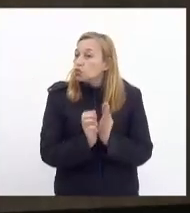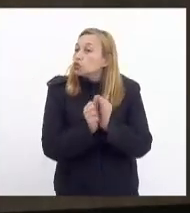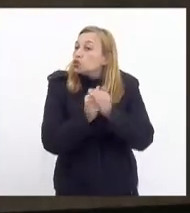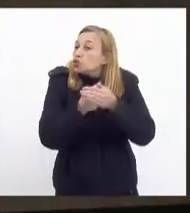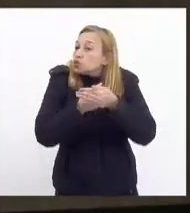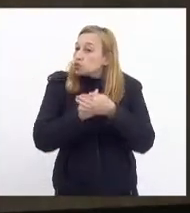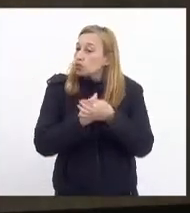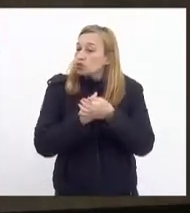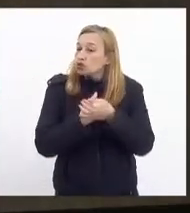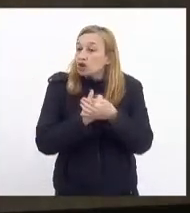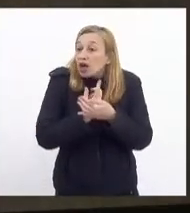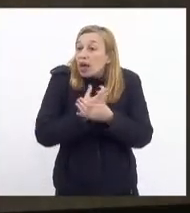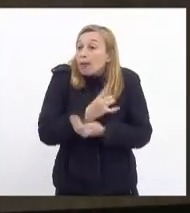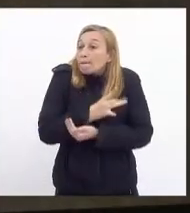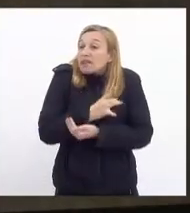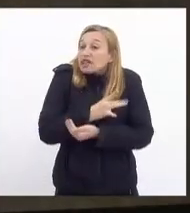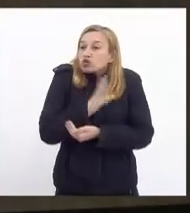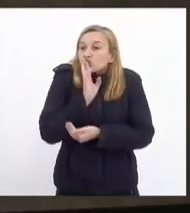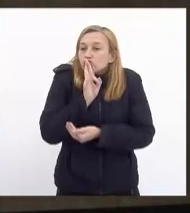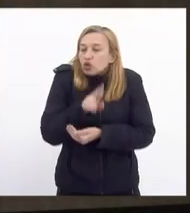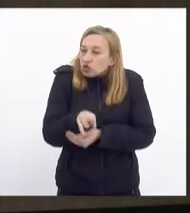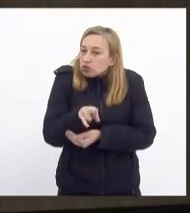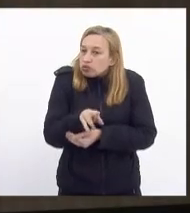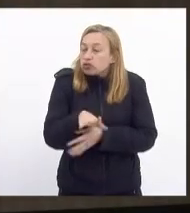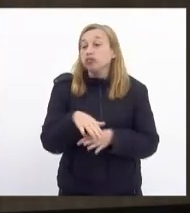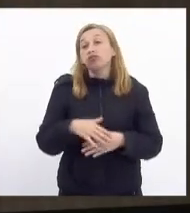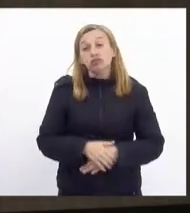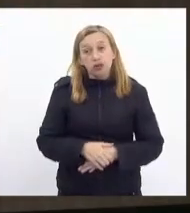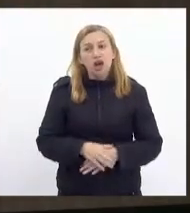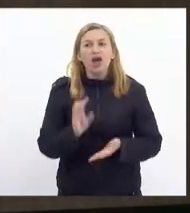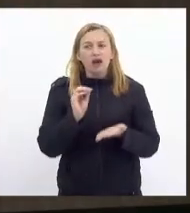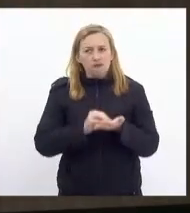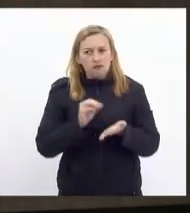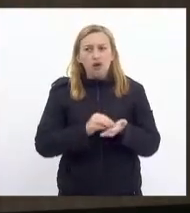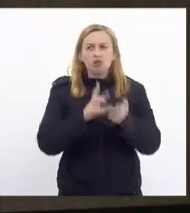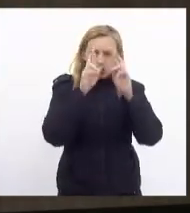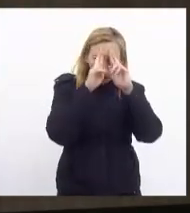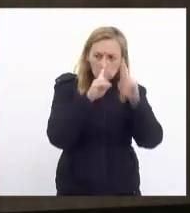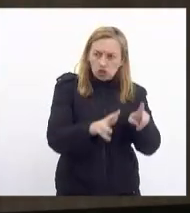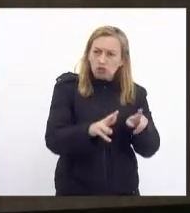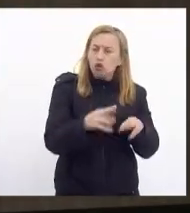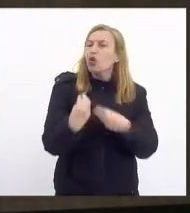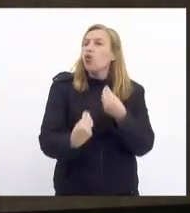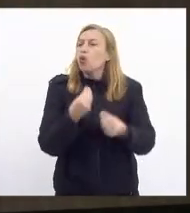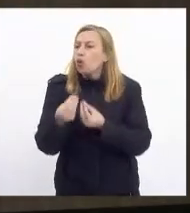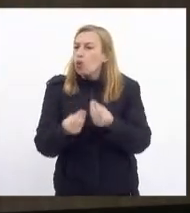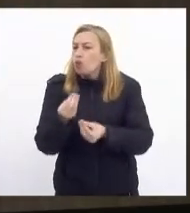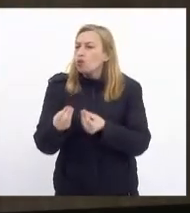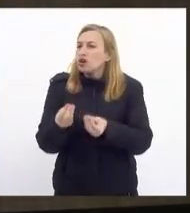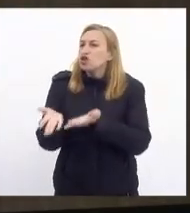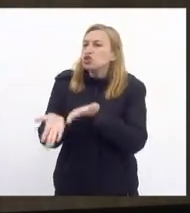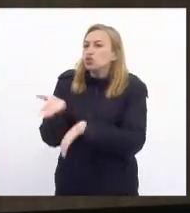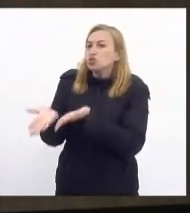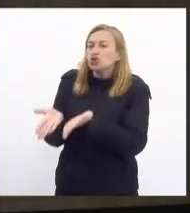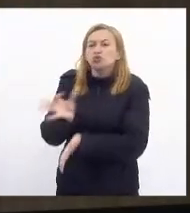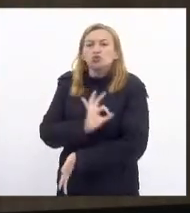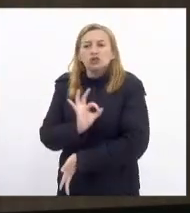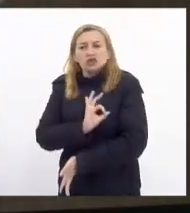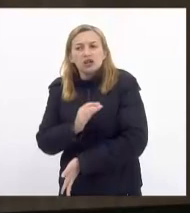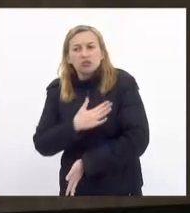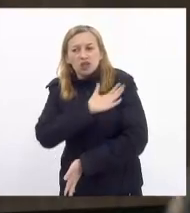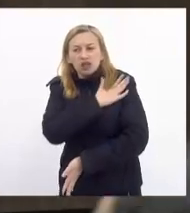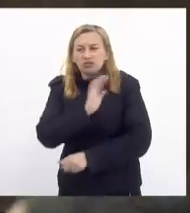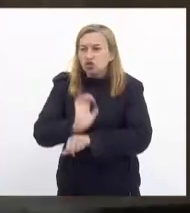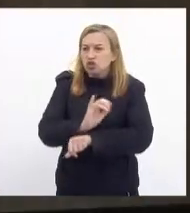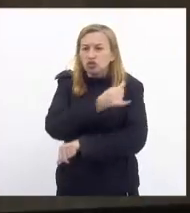têm medo de responder. E é uma falta de respeito à forma que eles tratam os policiais militares do Estado